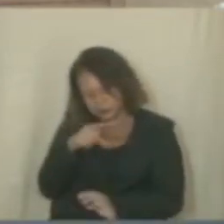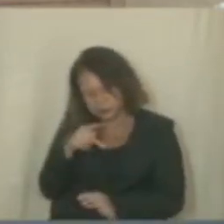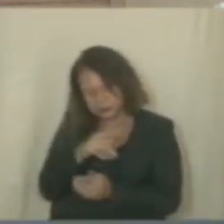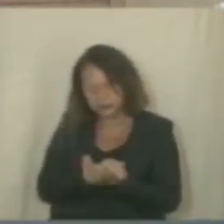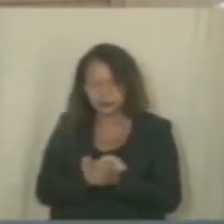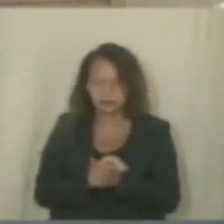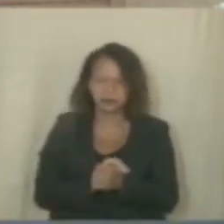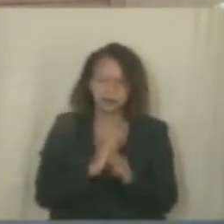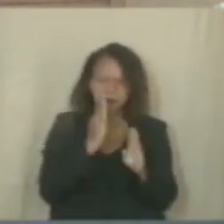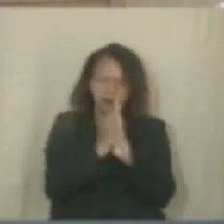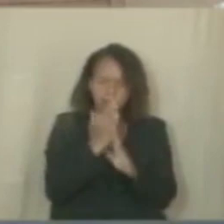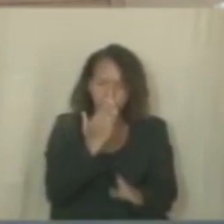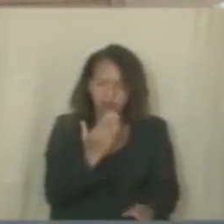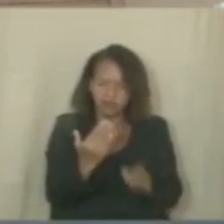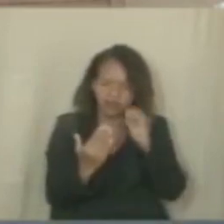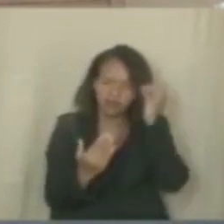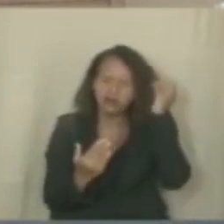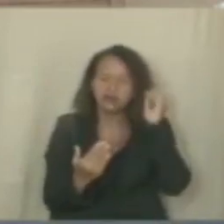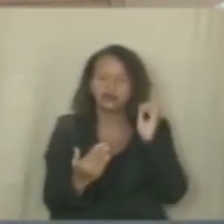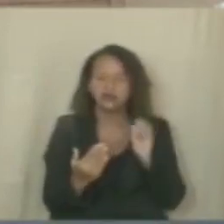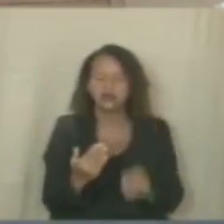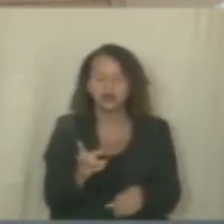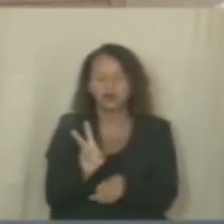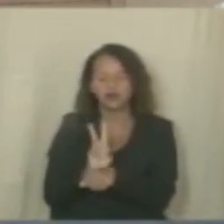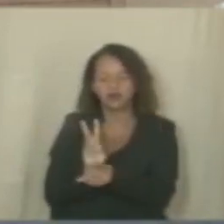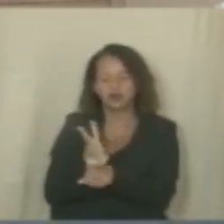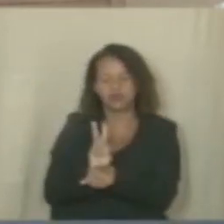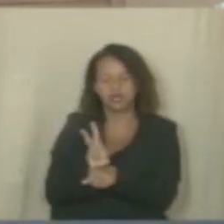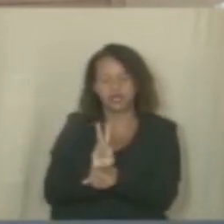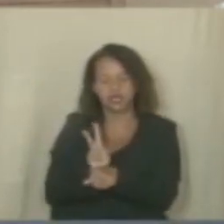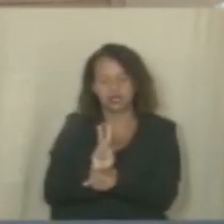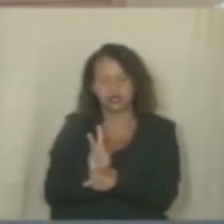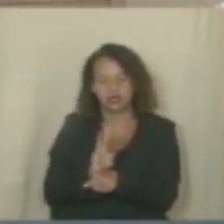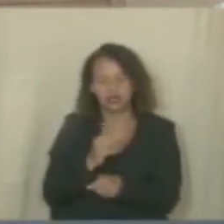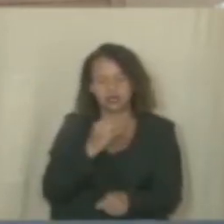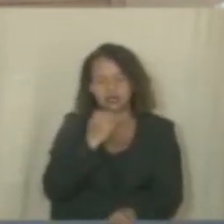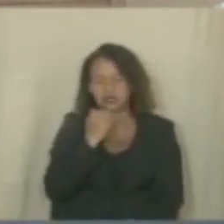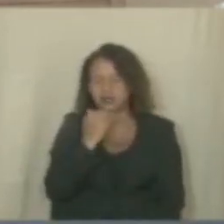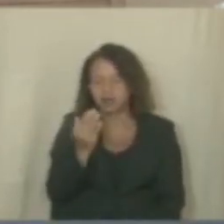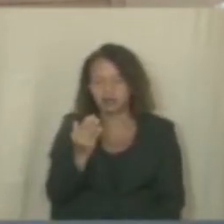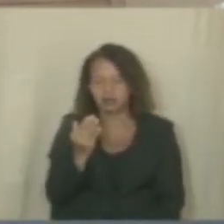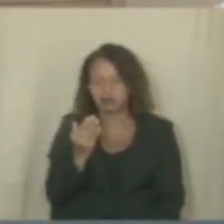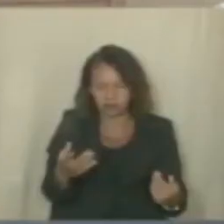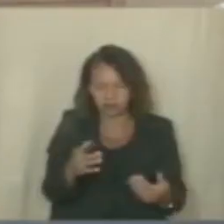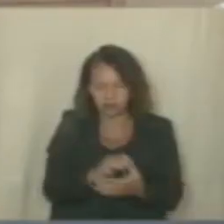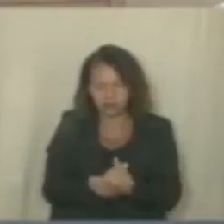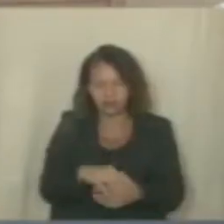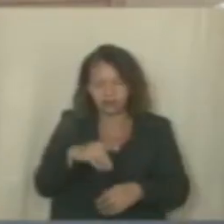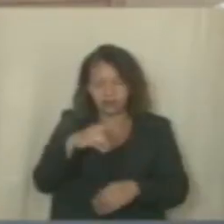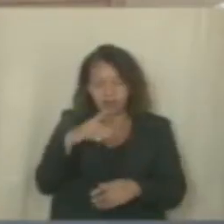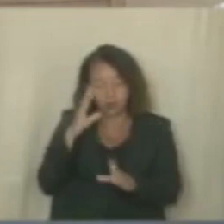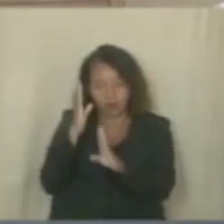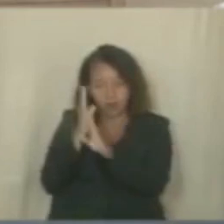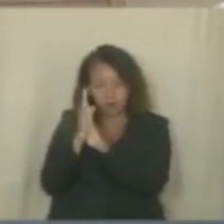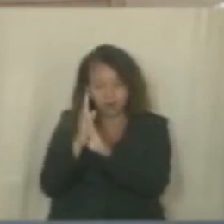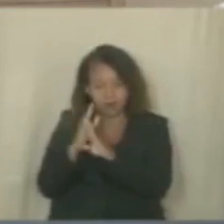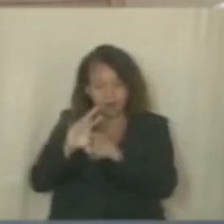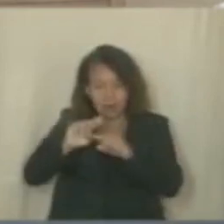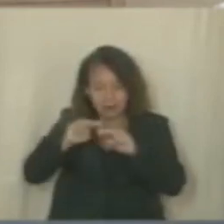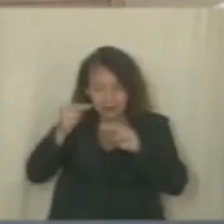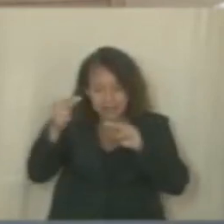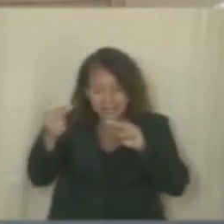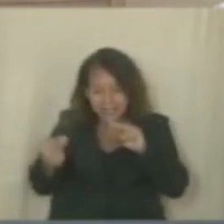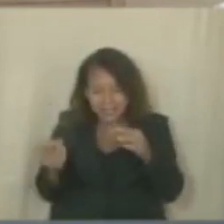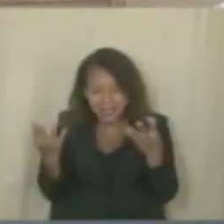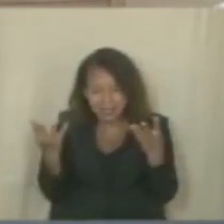Encontramos logo de frente um vigilante sem as mínimas condições de trabalho Encontramos lá uma piscina